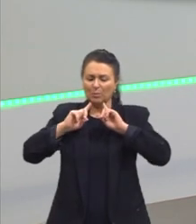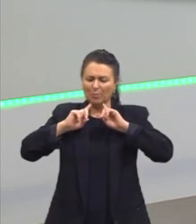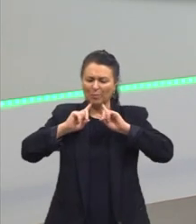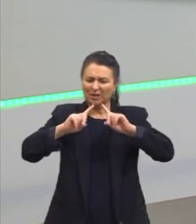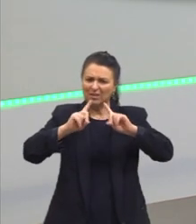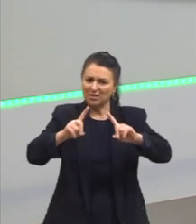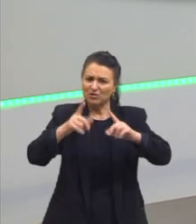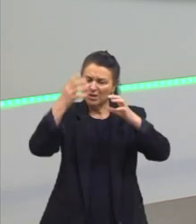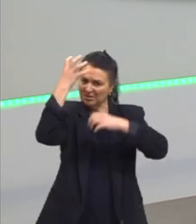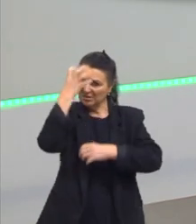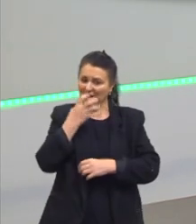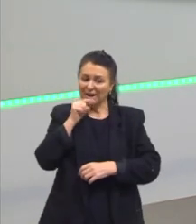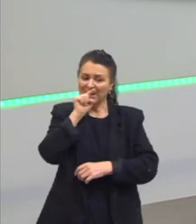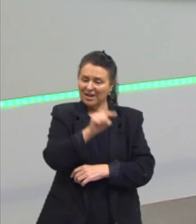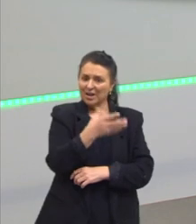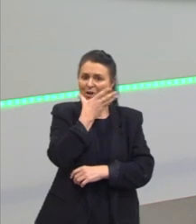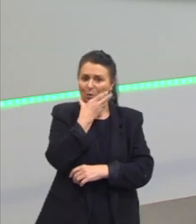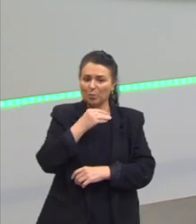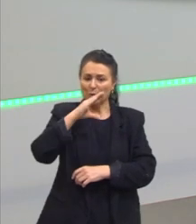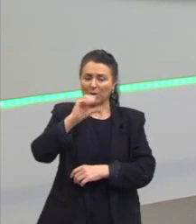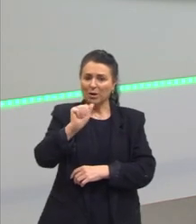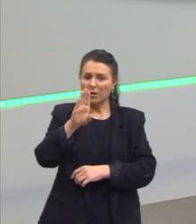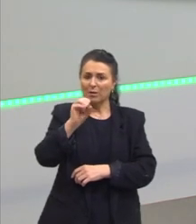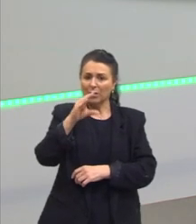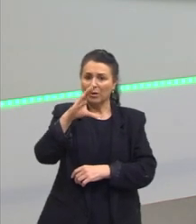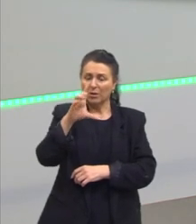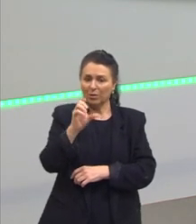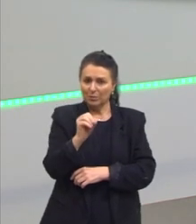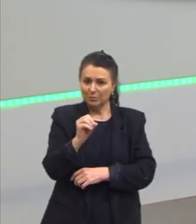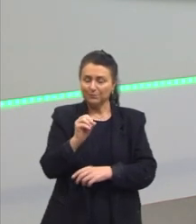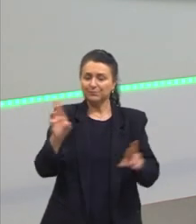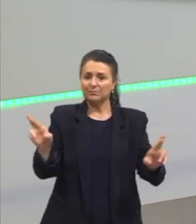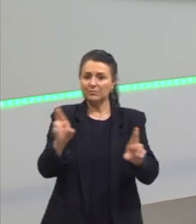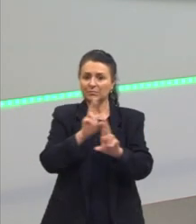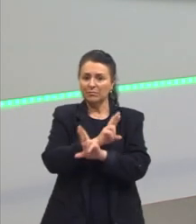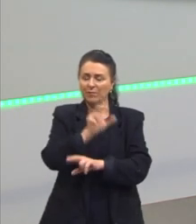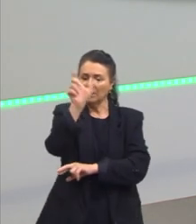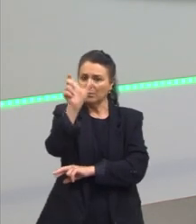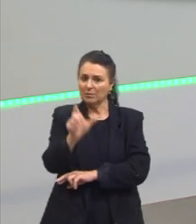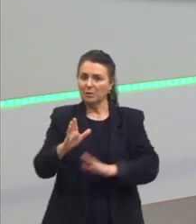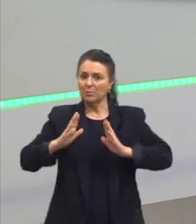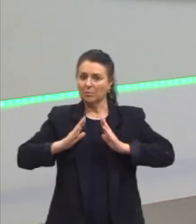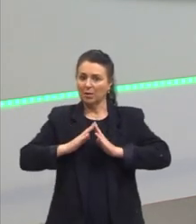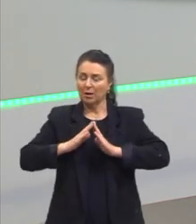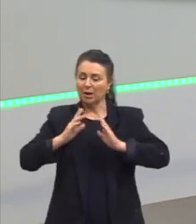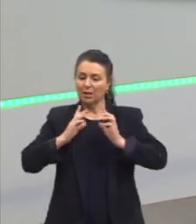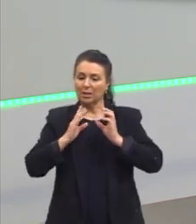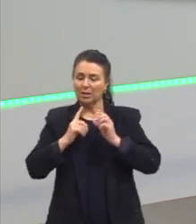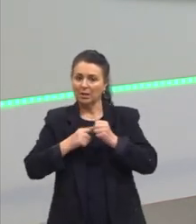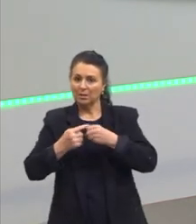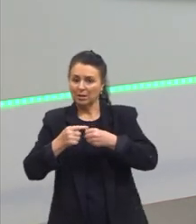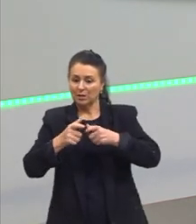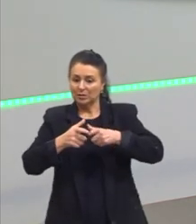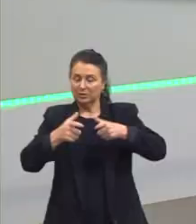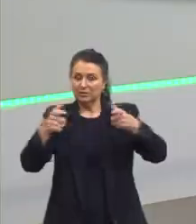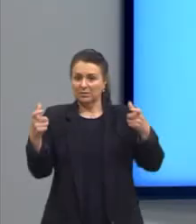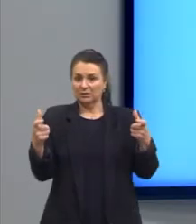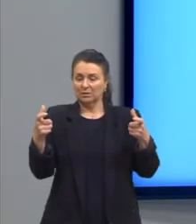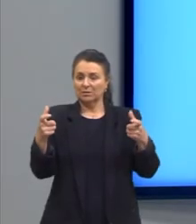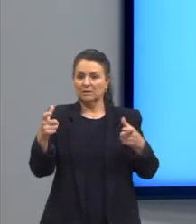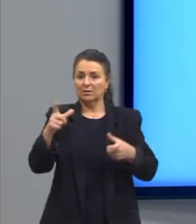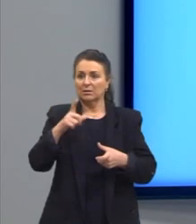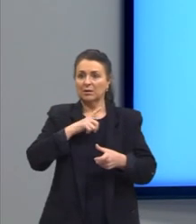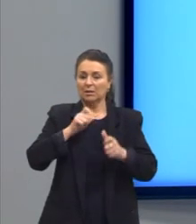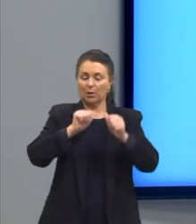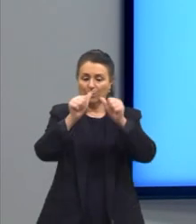a esse caboclo que está ali em relação à pessoa que mora na cidade grande. Então, a gente tem